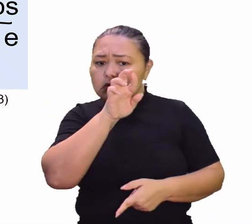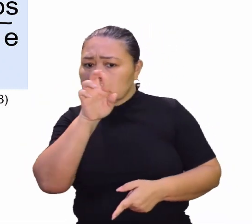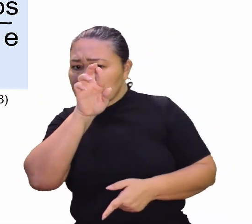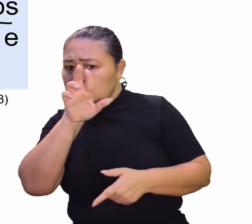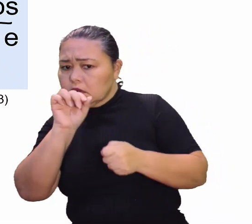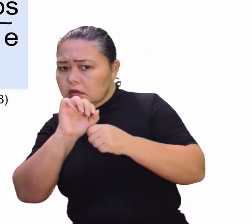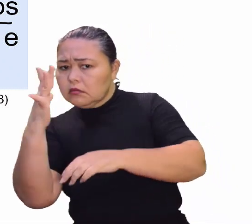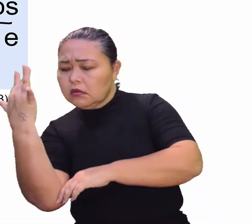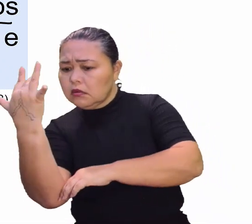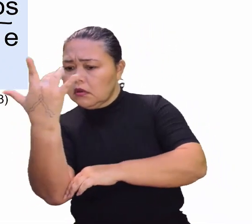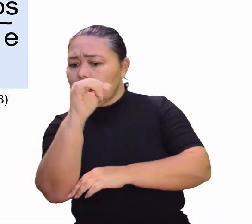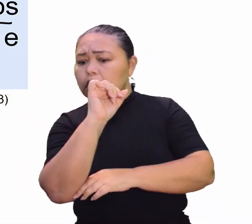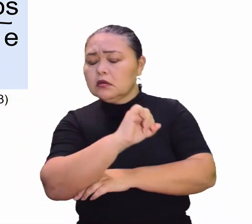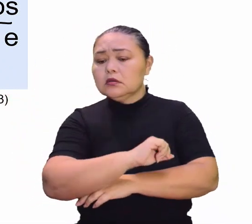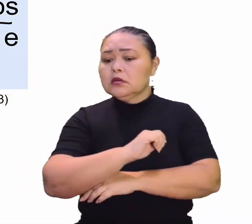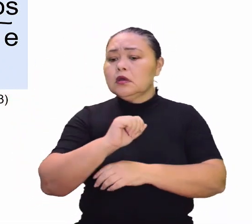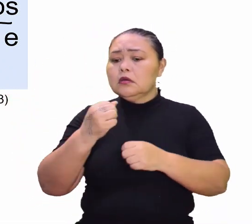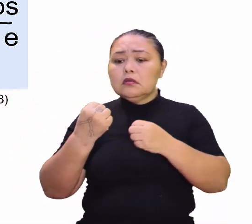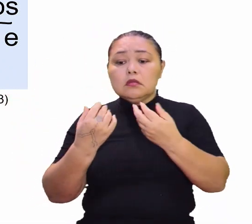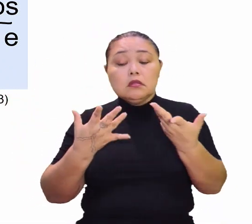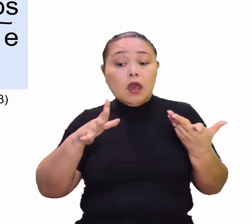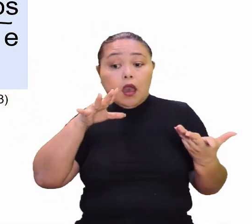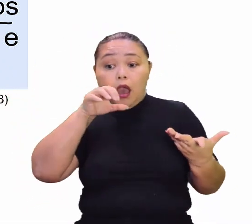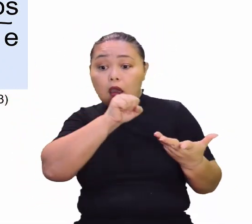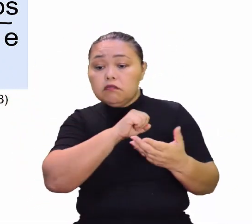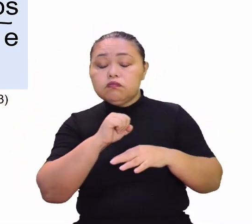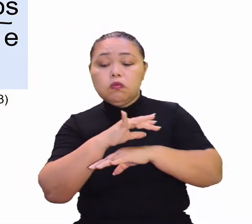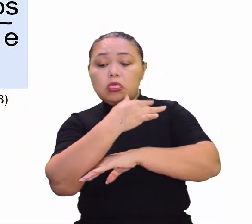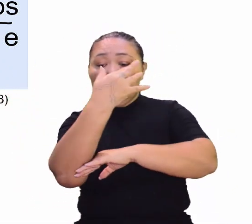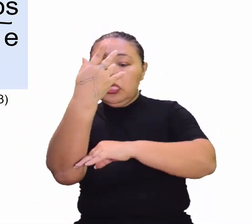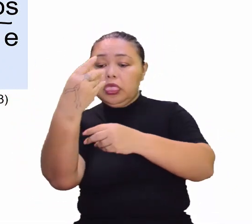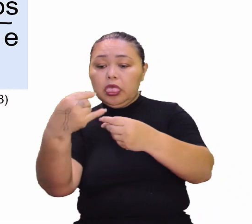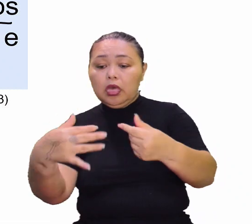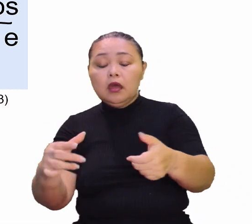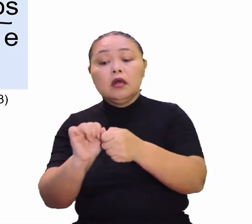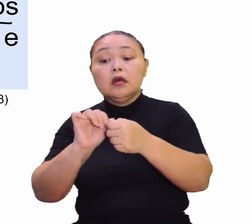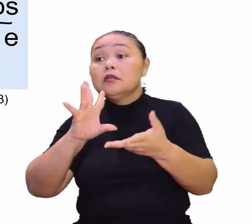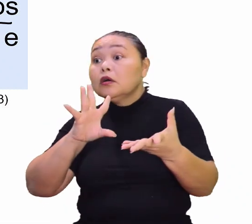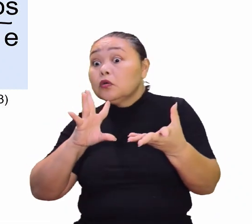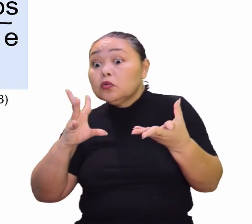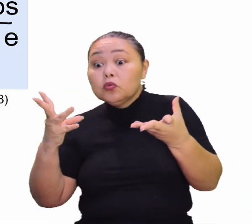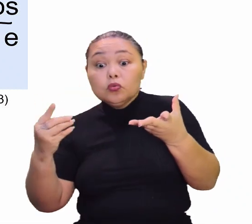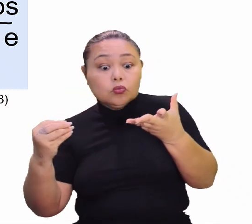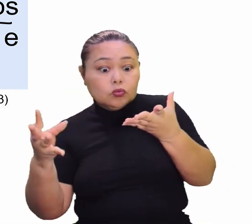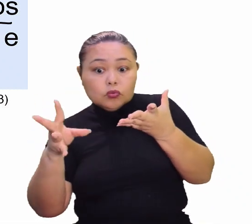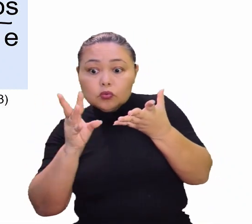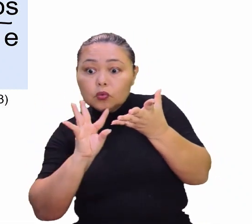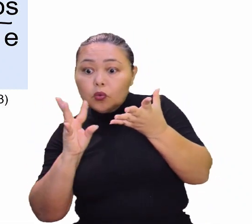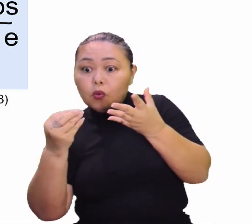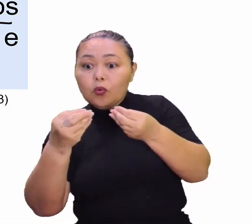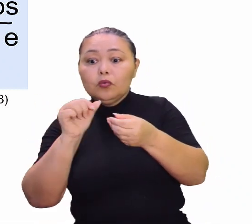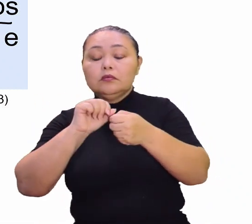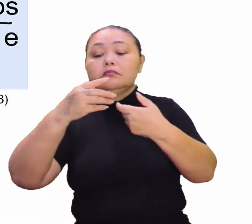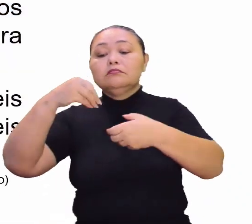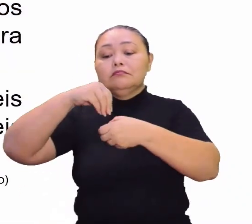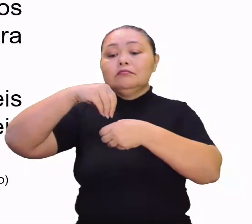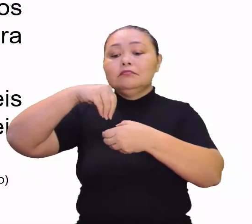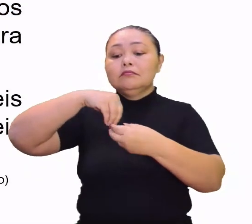muito intensa. Exato. É isso? Muito bem. Então, todos estão envolvidos. Todos, é, com certeza.